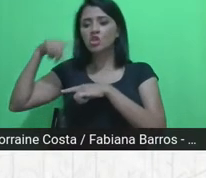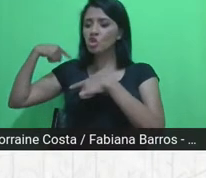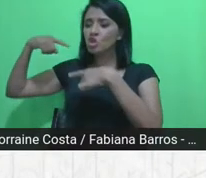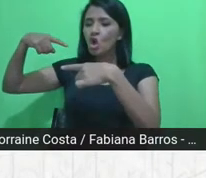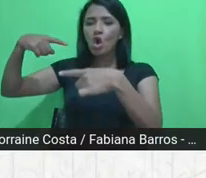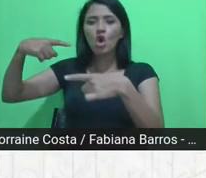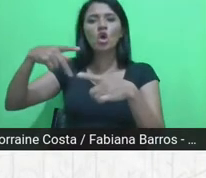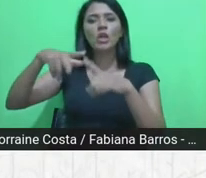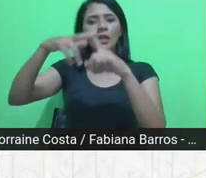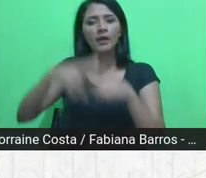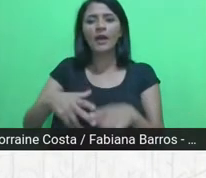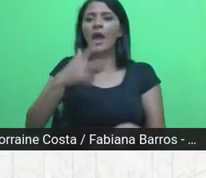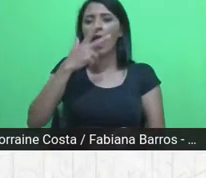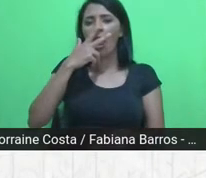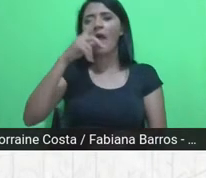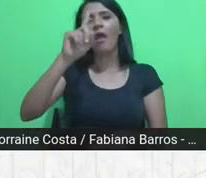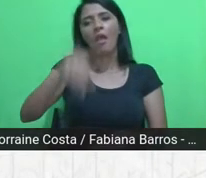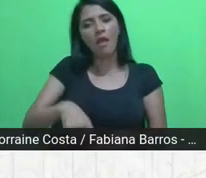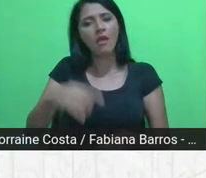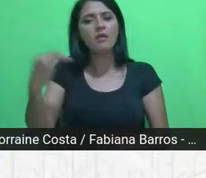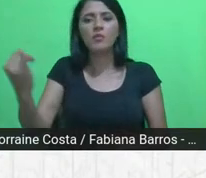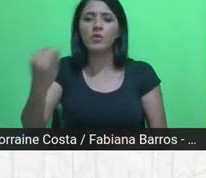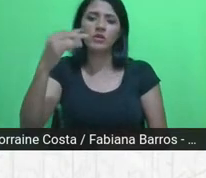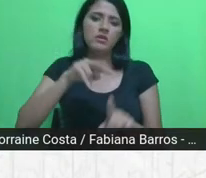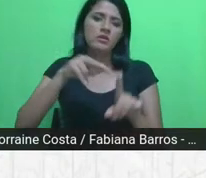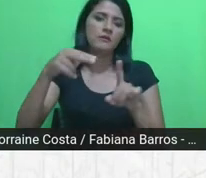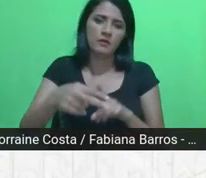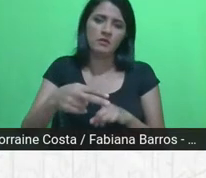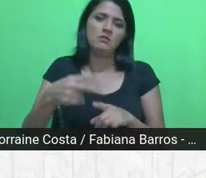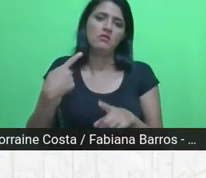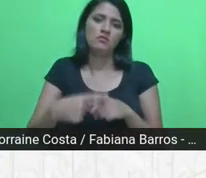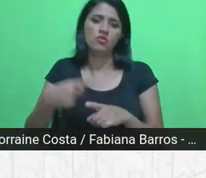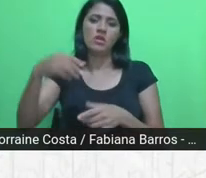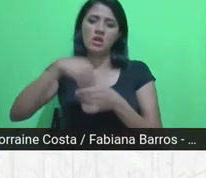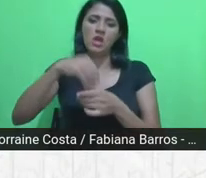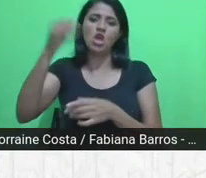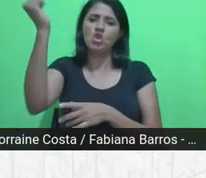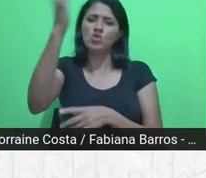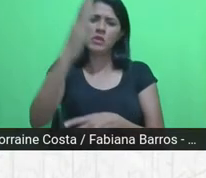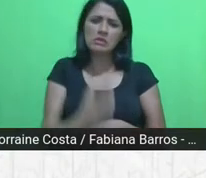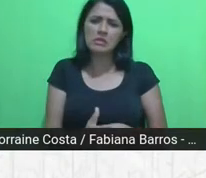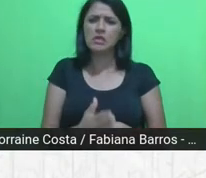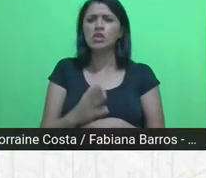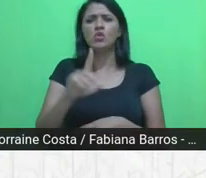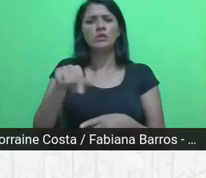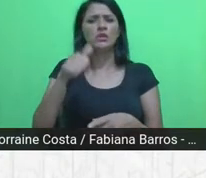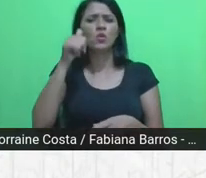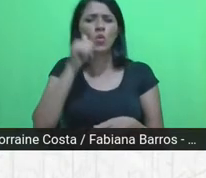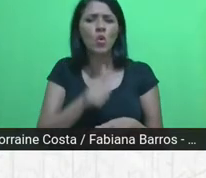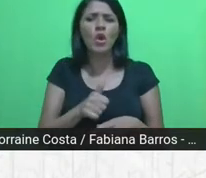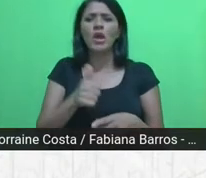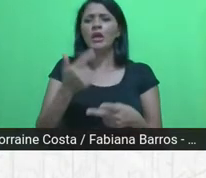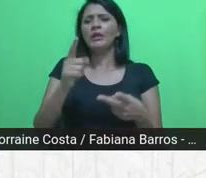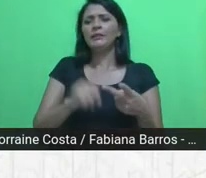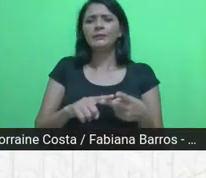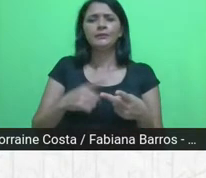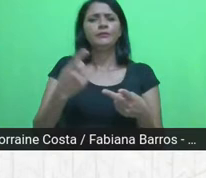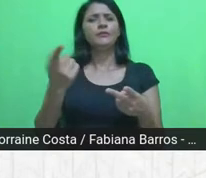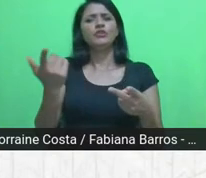visão muito importante, porque no Brasil a questão de gênero, a questão de classe, de etnia,